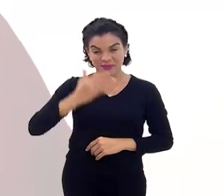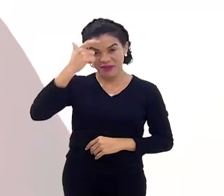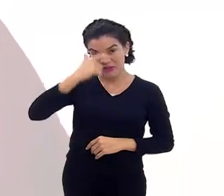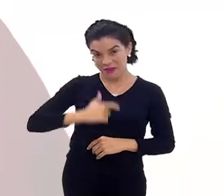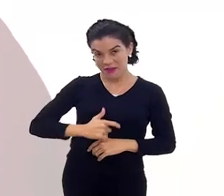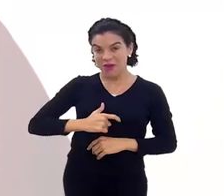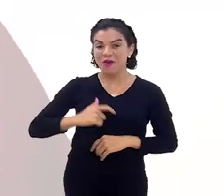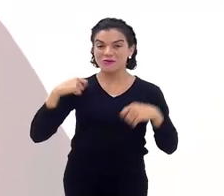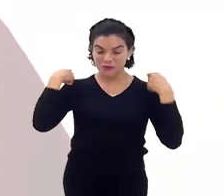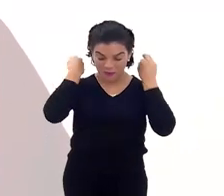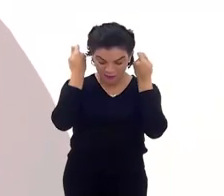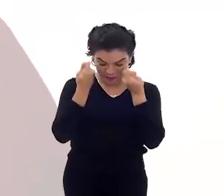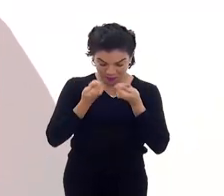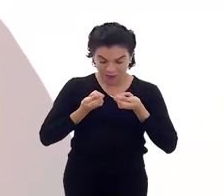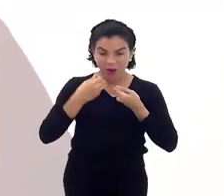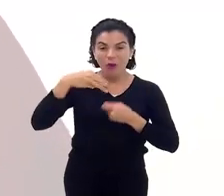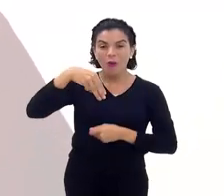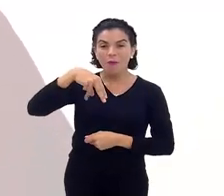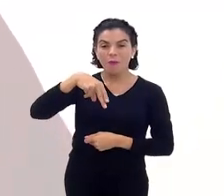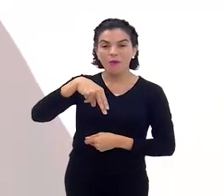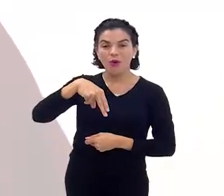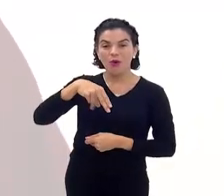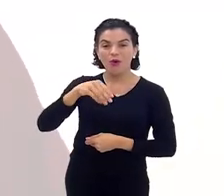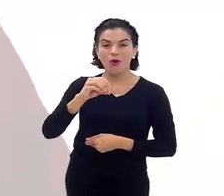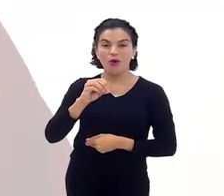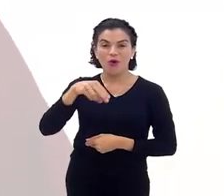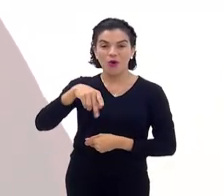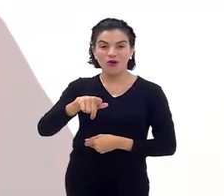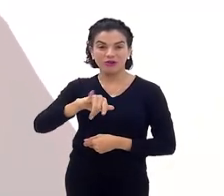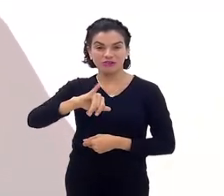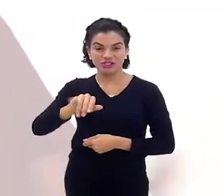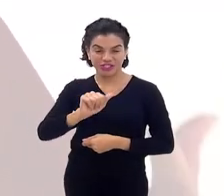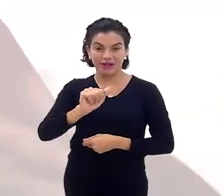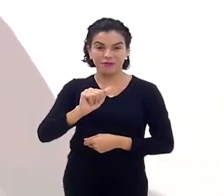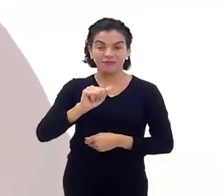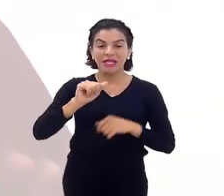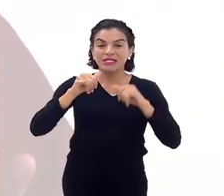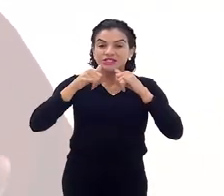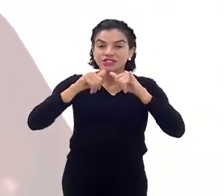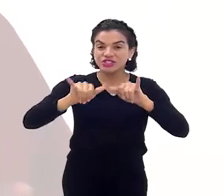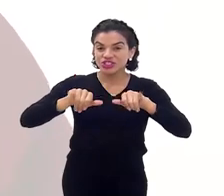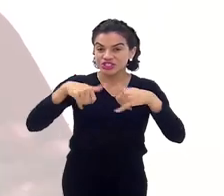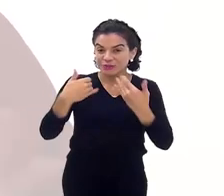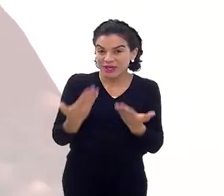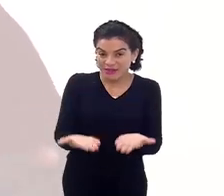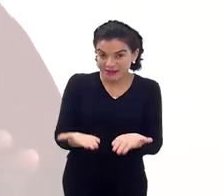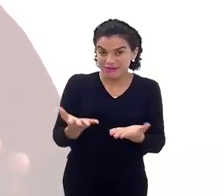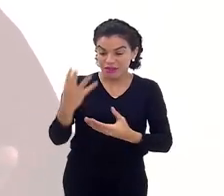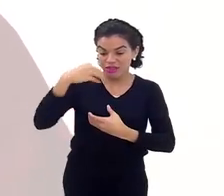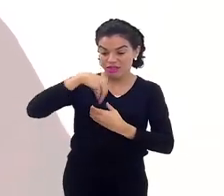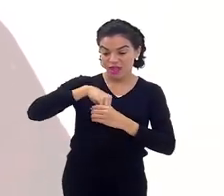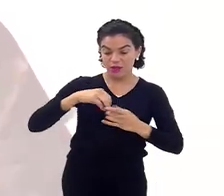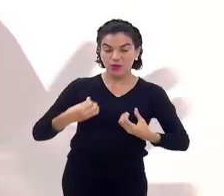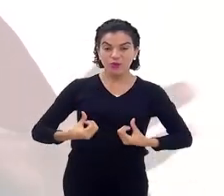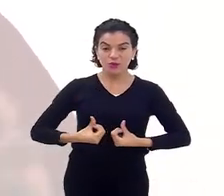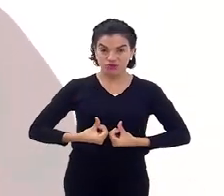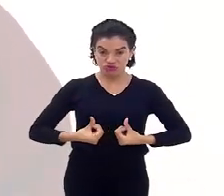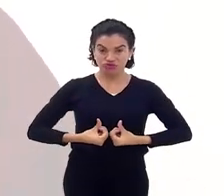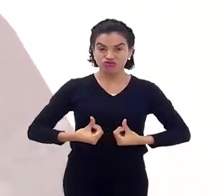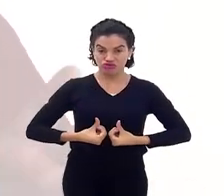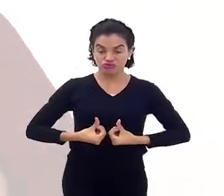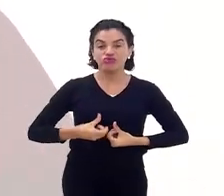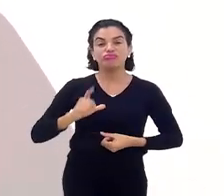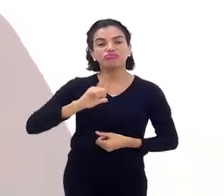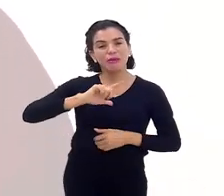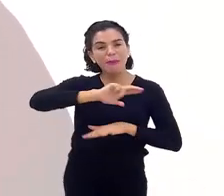monja da tradição budista tibetana, porque mesmo dentro do budismo tem várias linhas. A gente